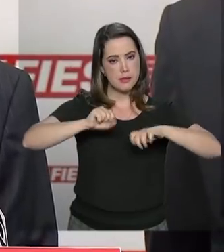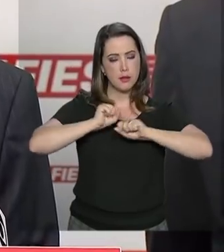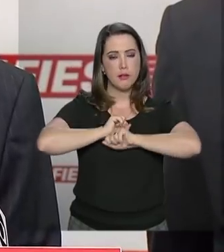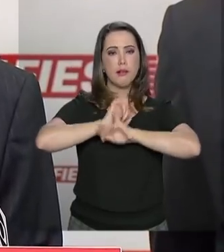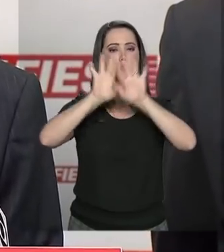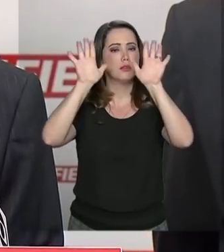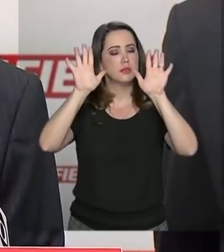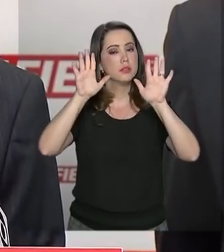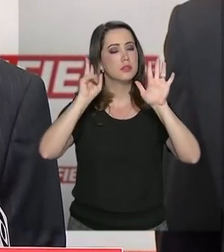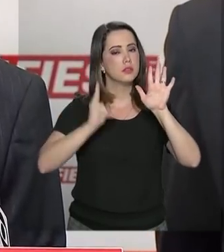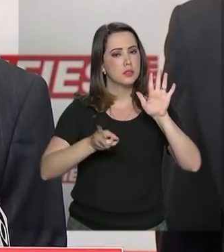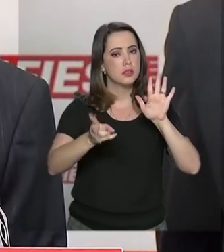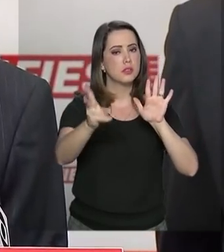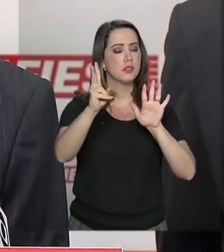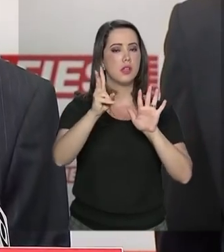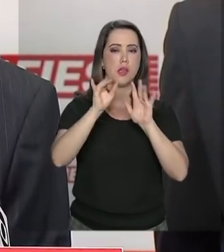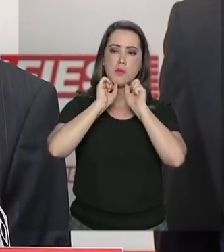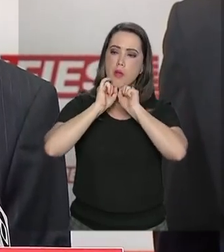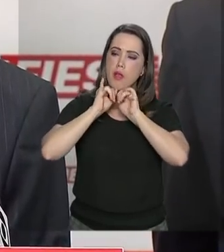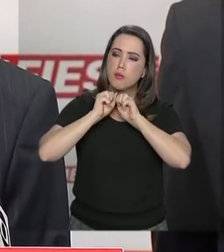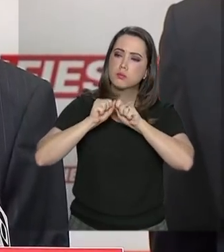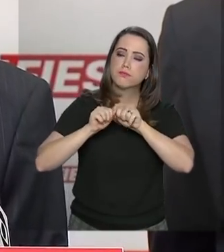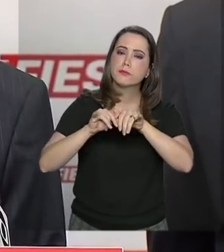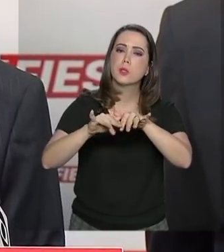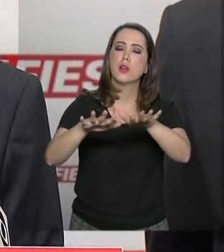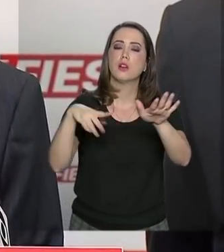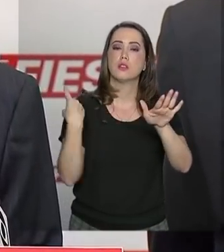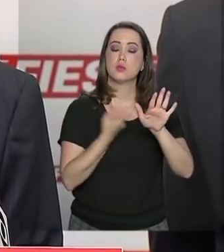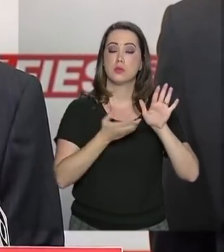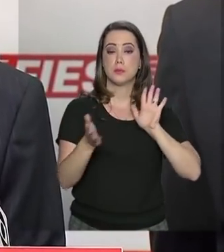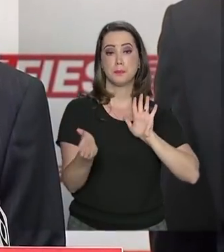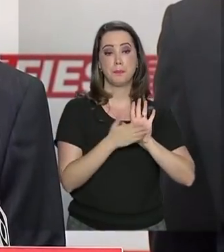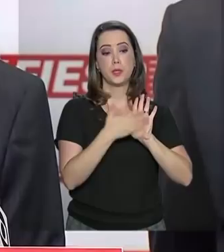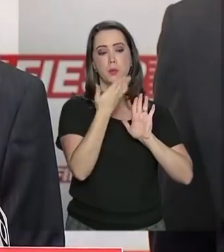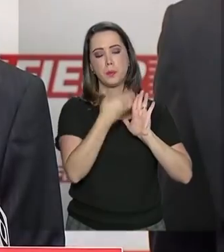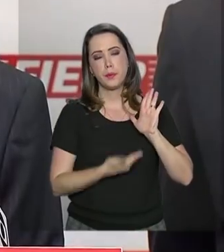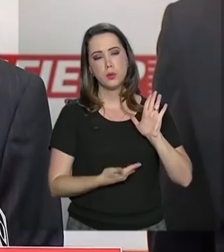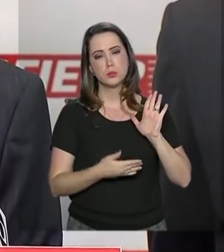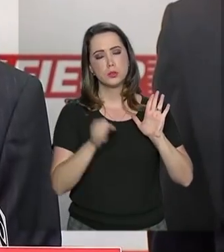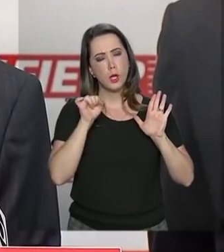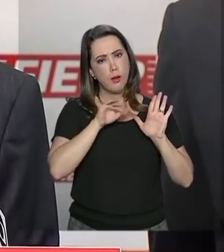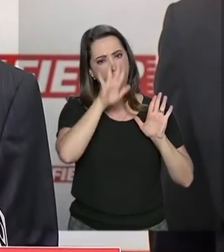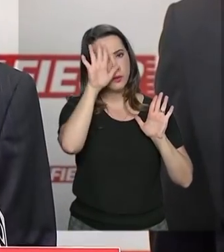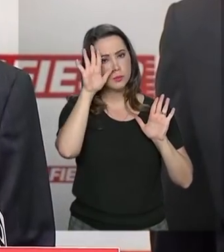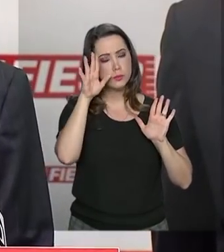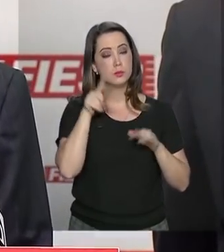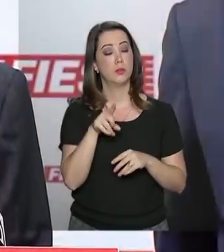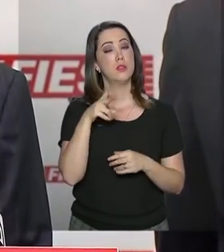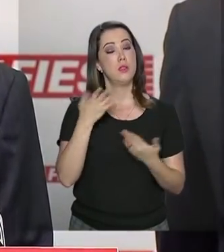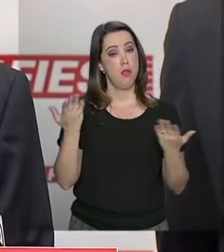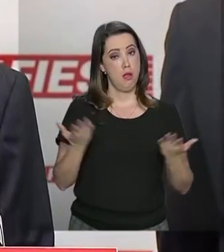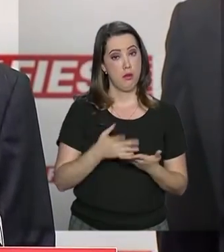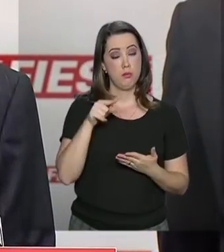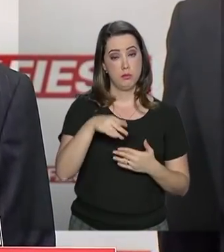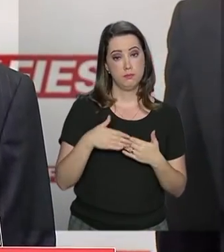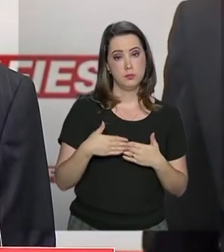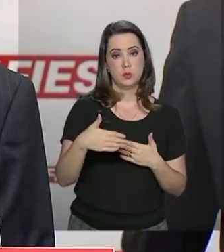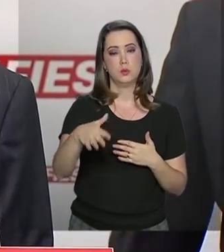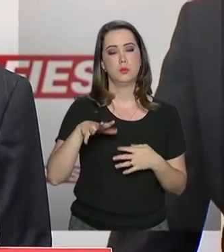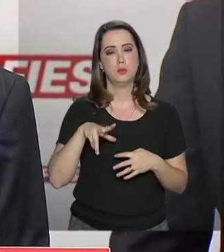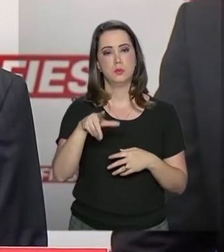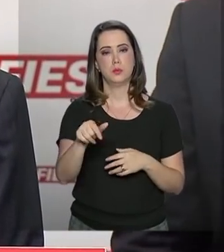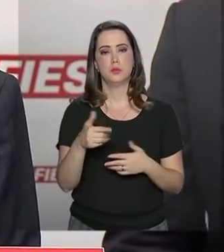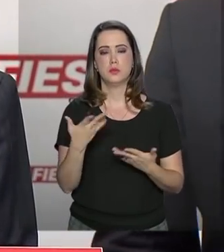que ter clareza em difundir aquilo que são as nossas propostas e, essencialmente, nesse momento, a clareza em